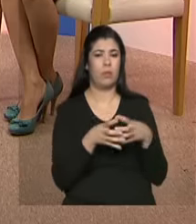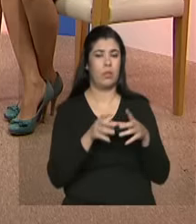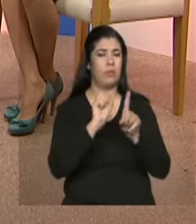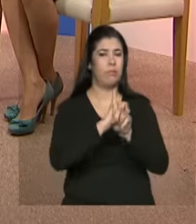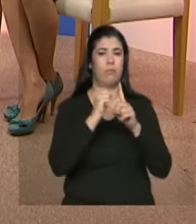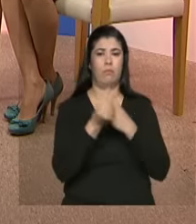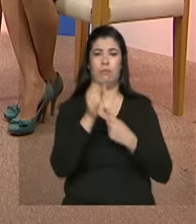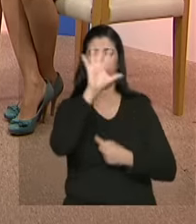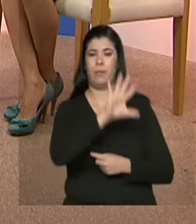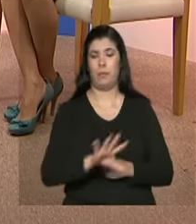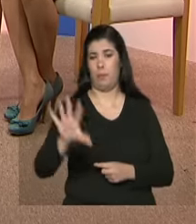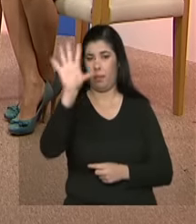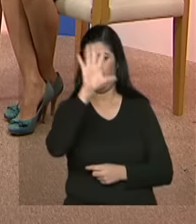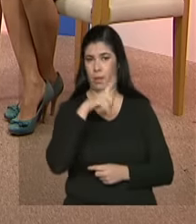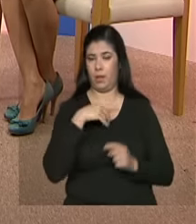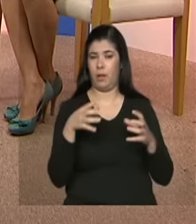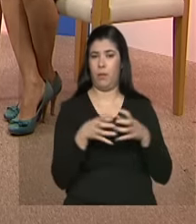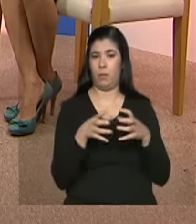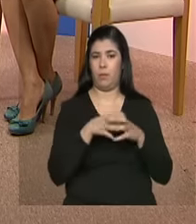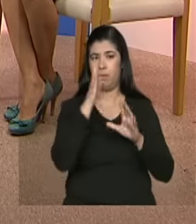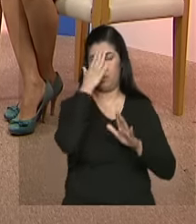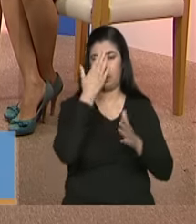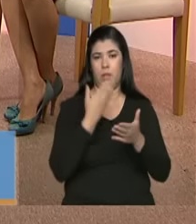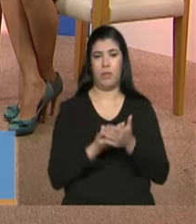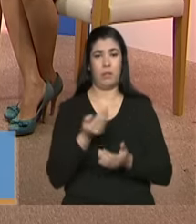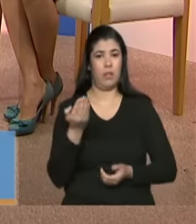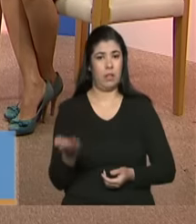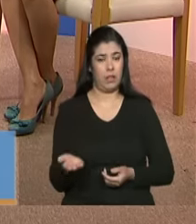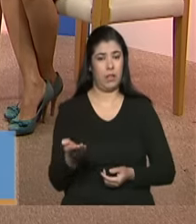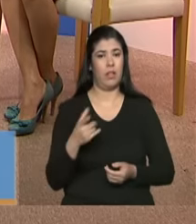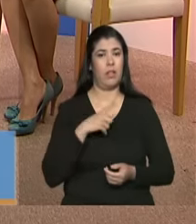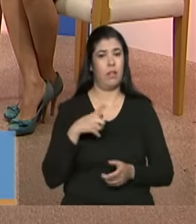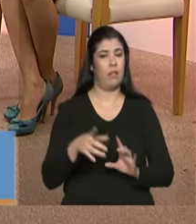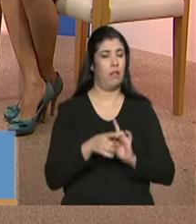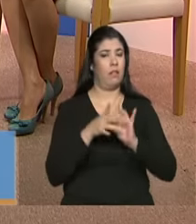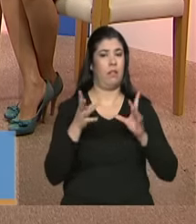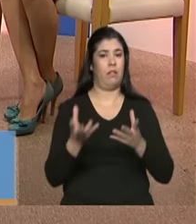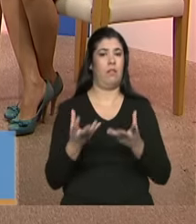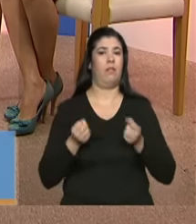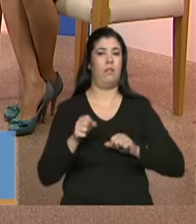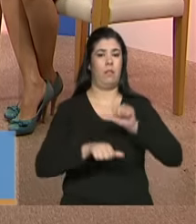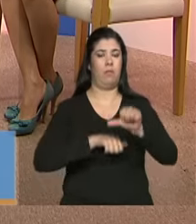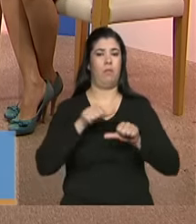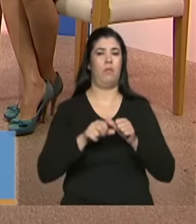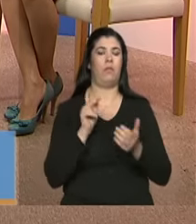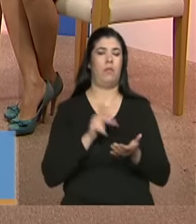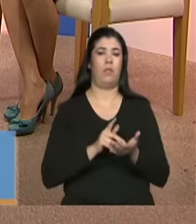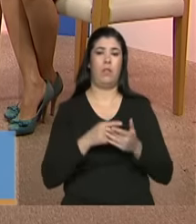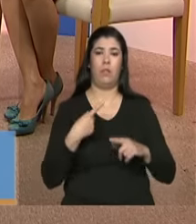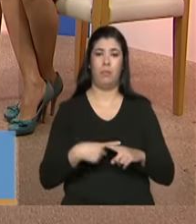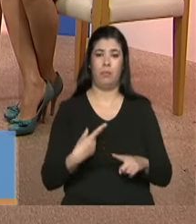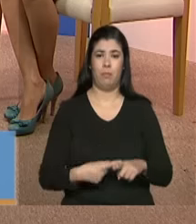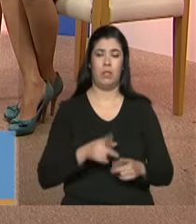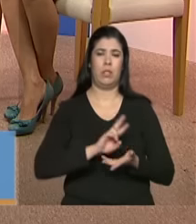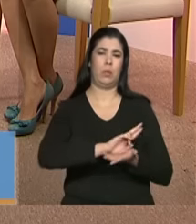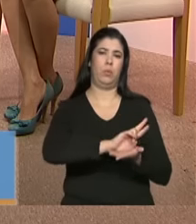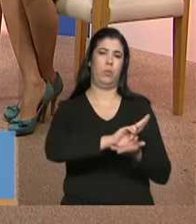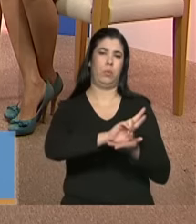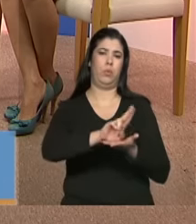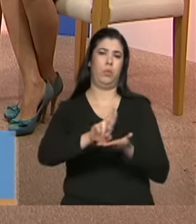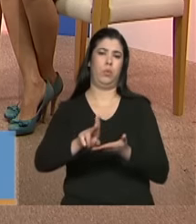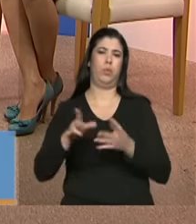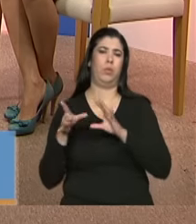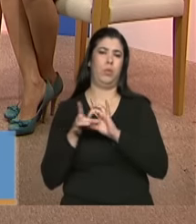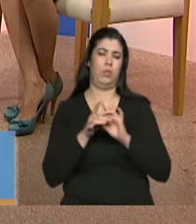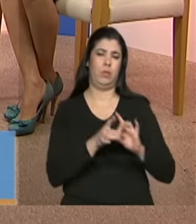como um todo daquela comunidade confiar e estiver aberta para mudança porque a diversidade é muito grande nós temos que